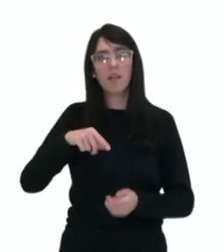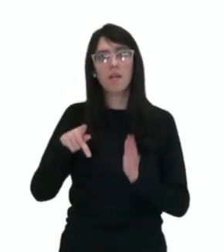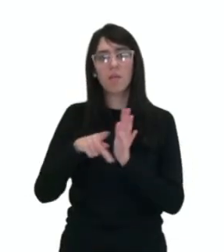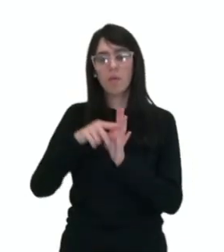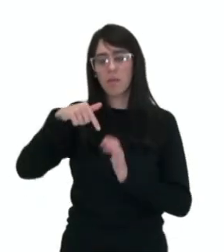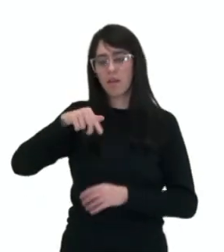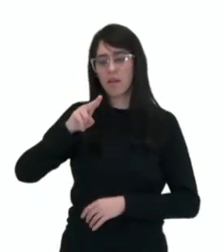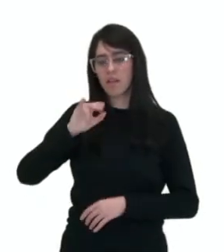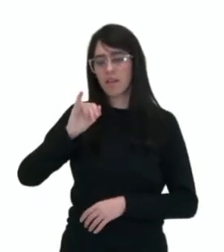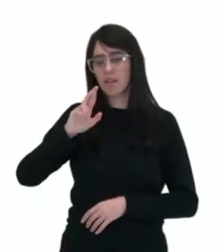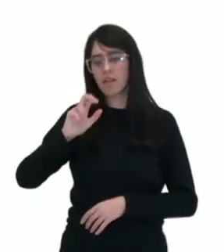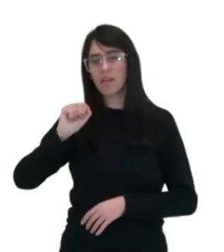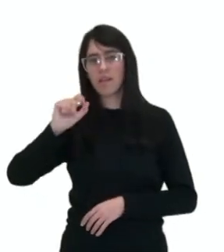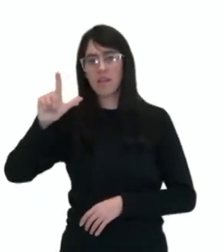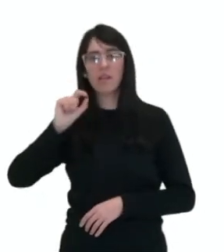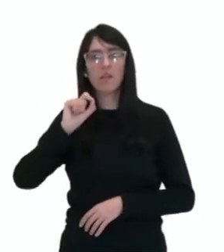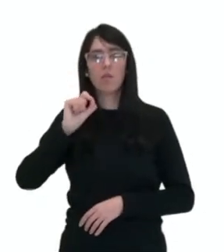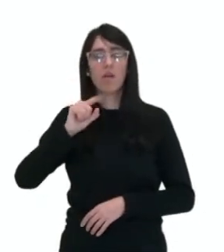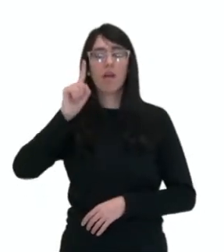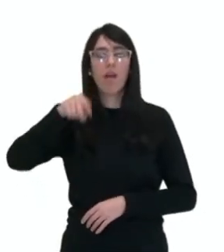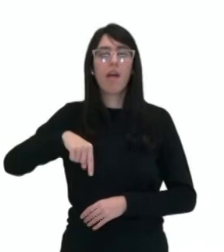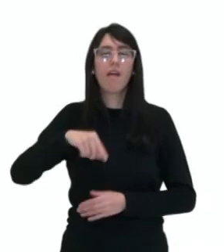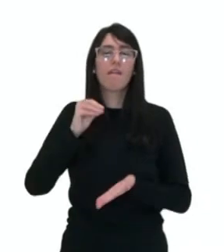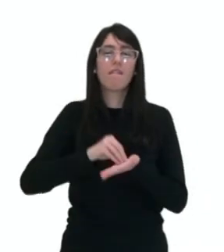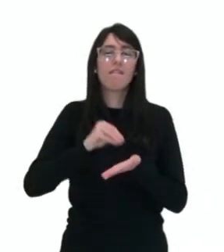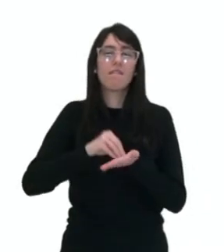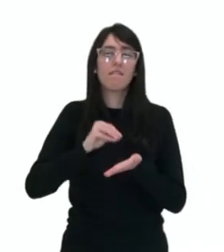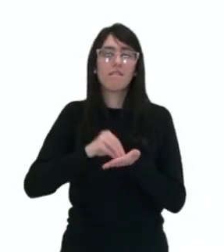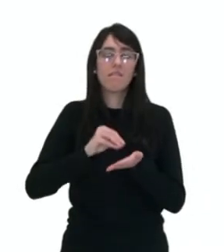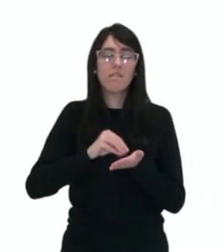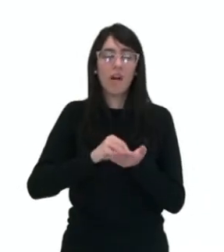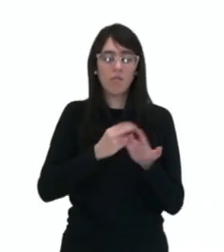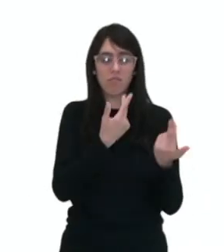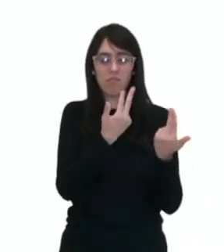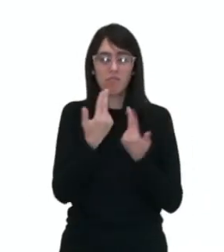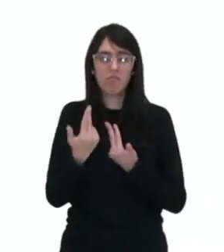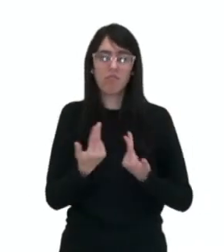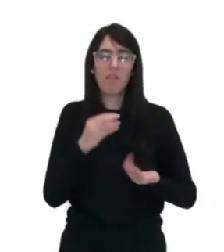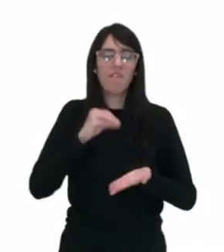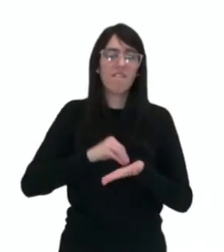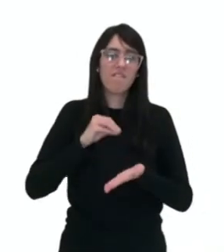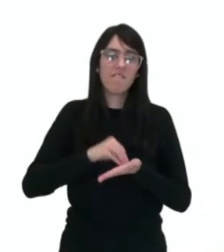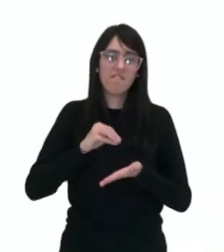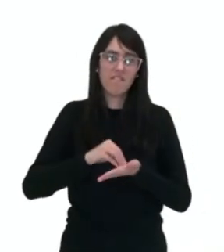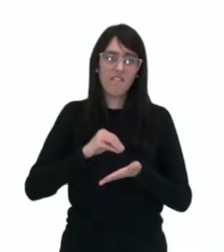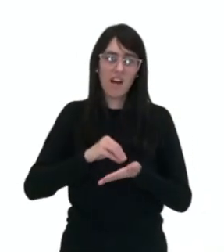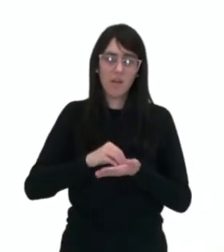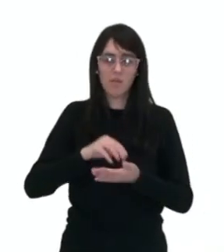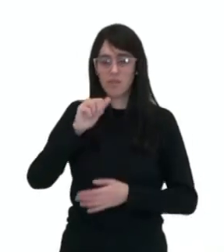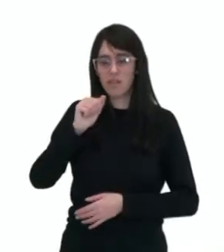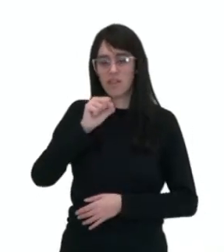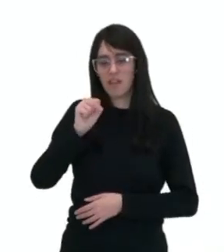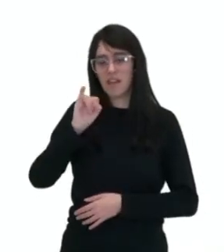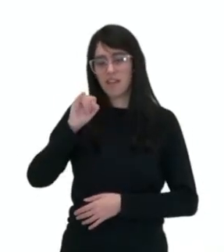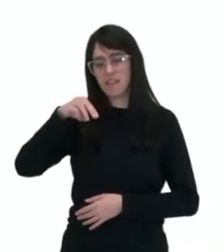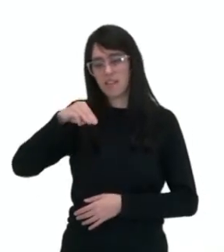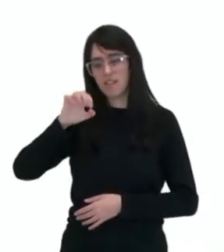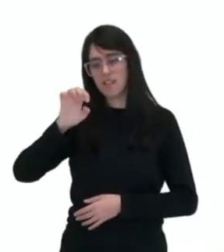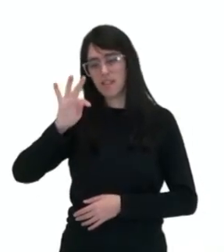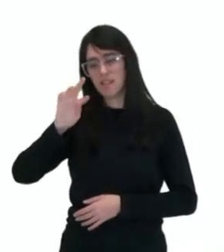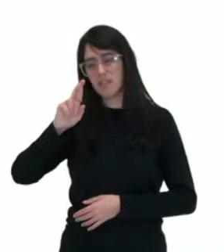se refere à ausência de simetria, ou seja, assimétrico.